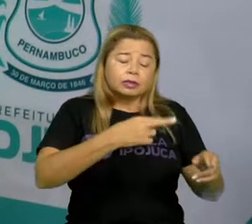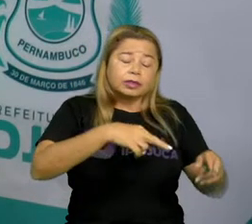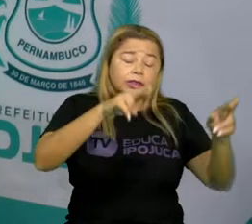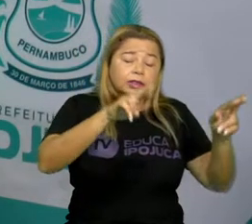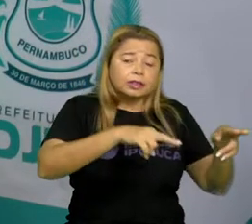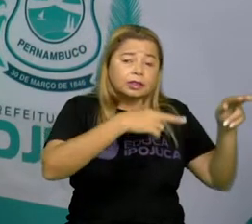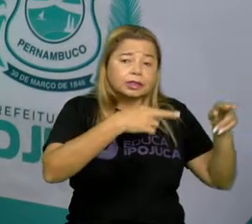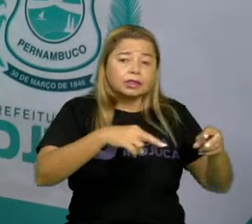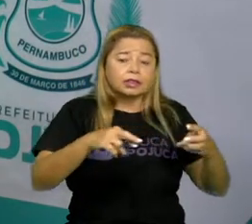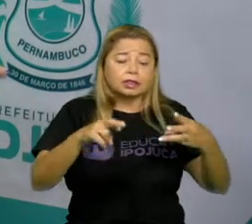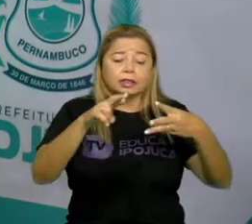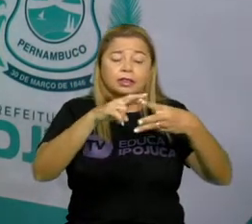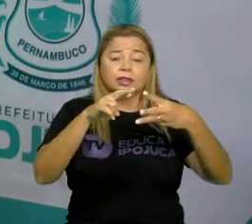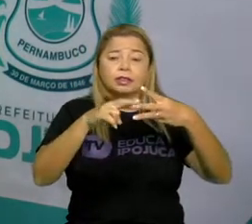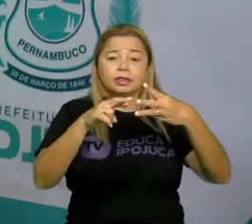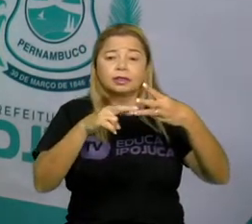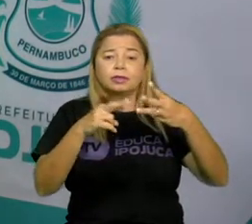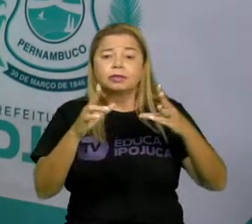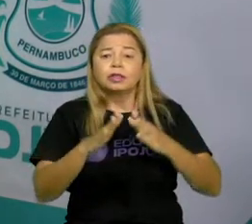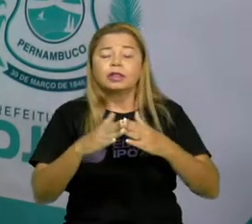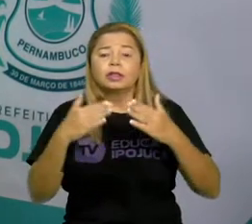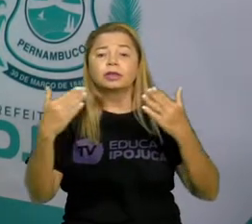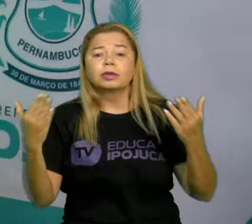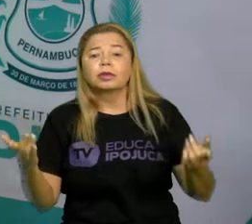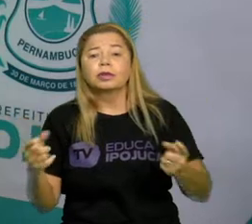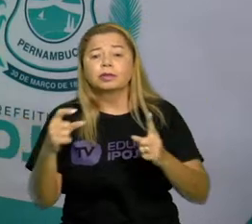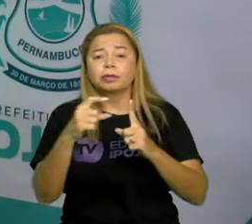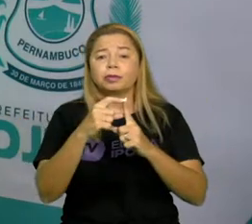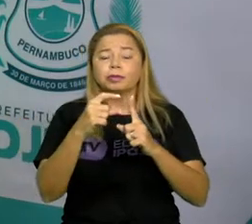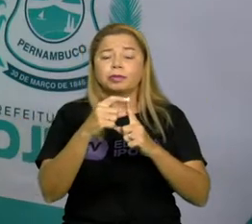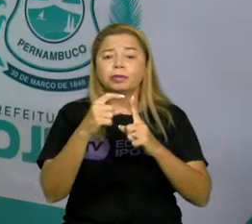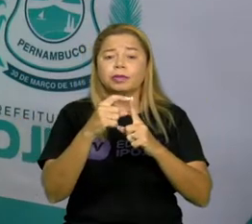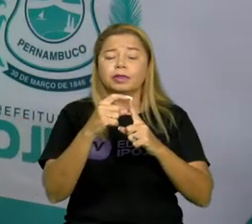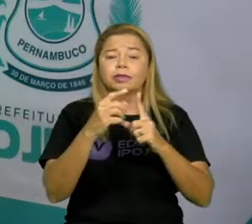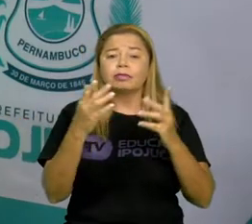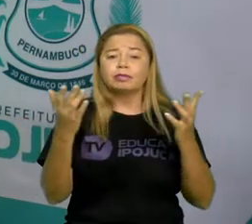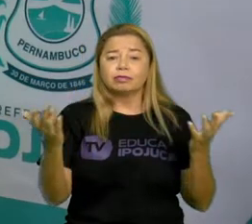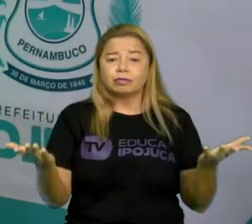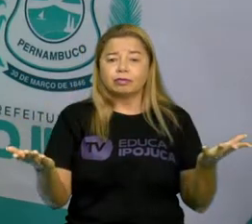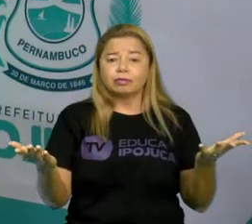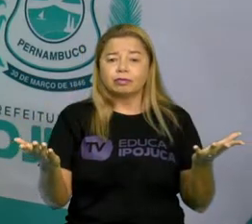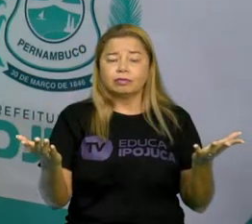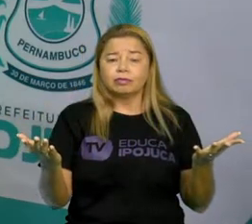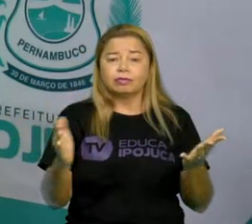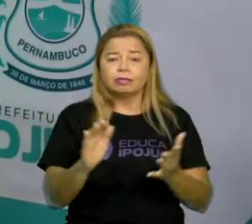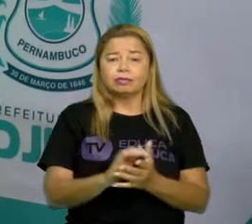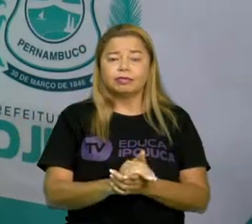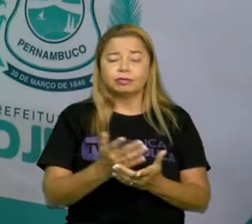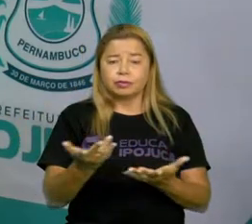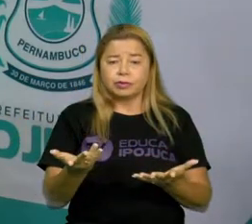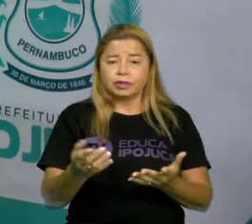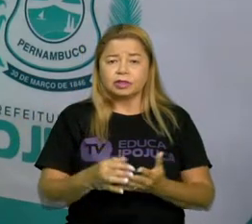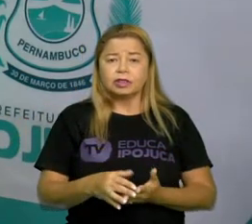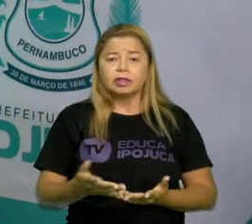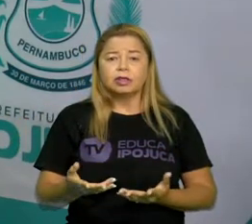palavra? Essa resposta também já dei, não isso? Rede, num poema?